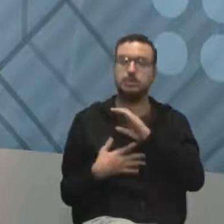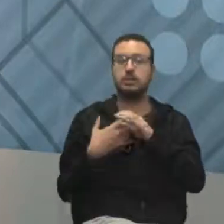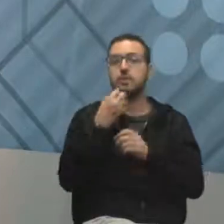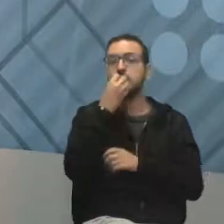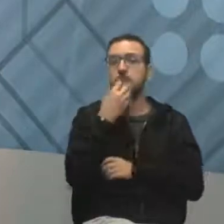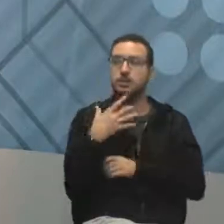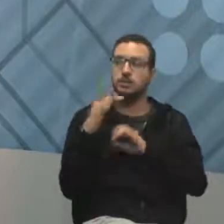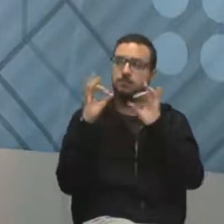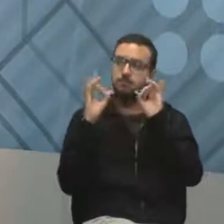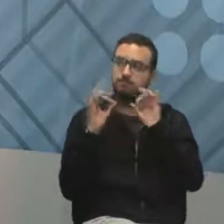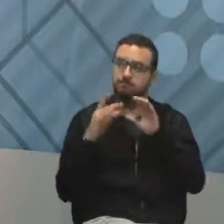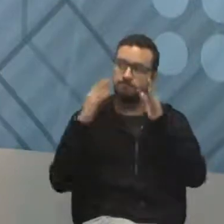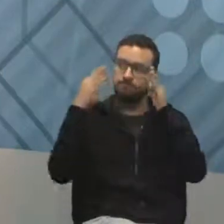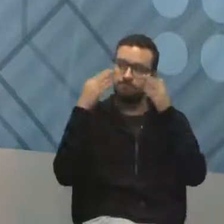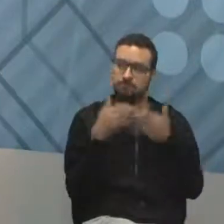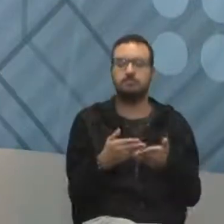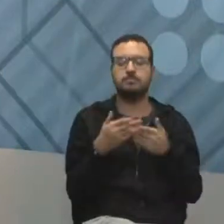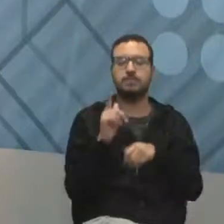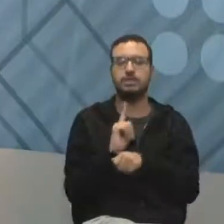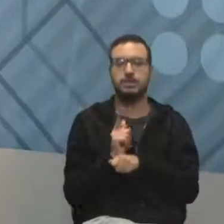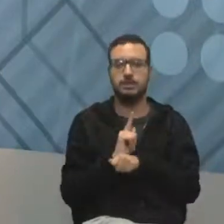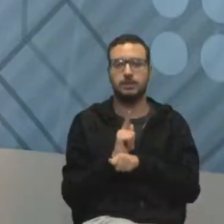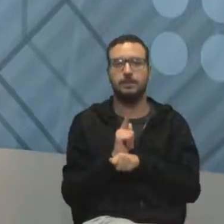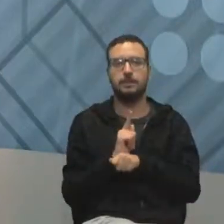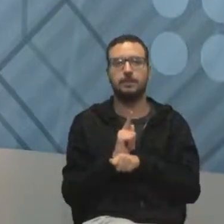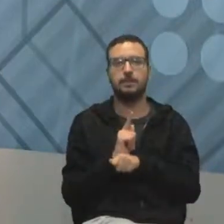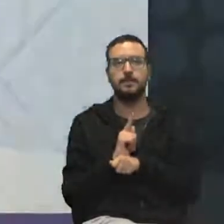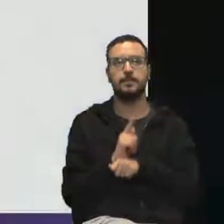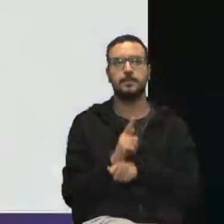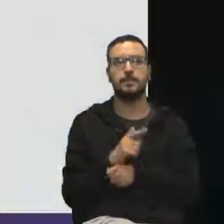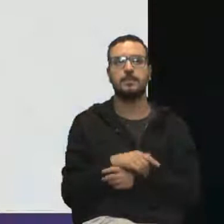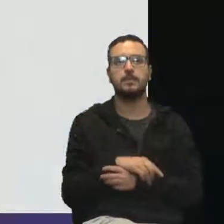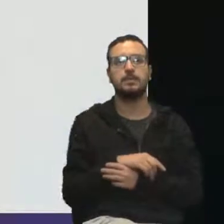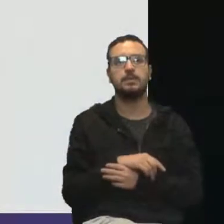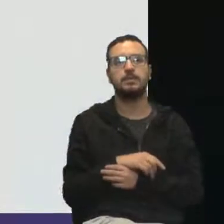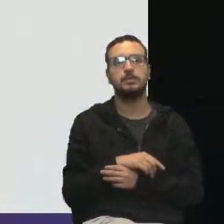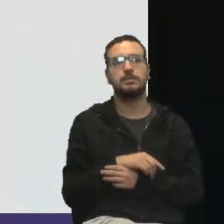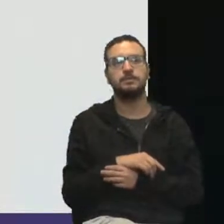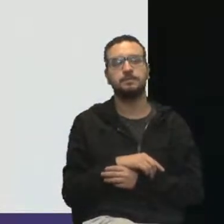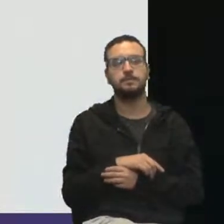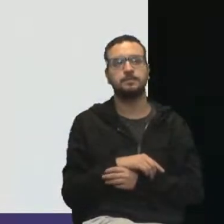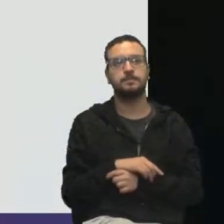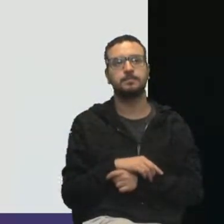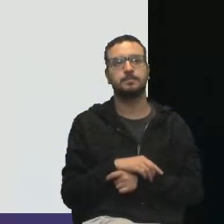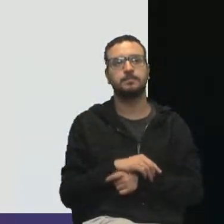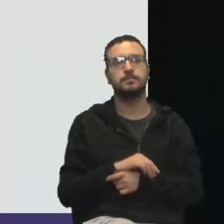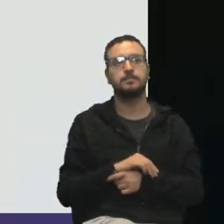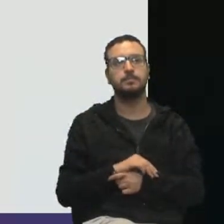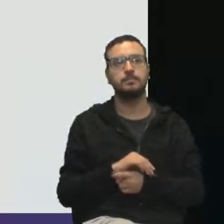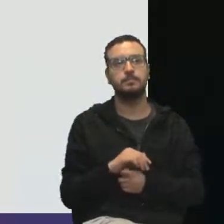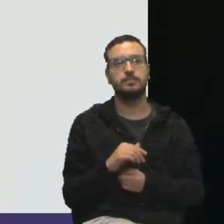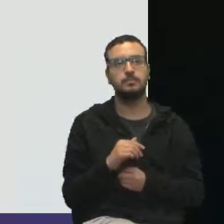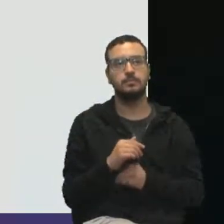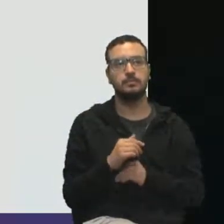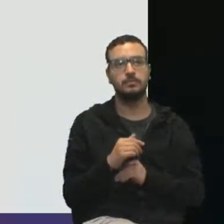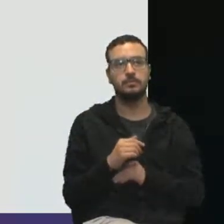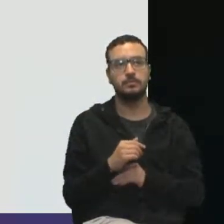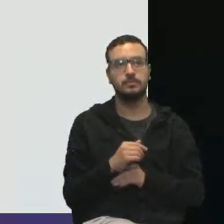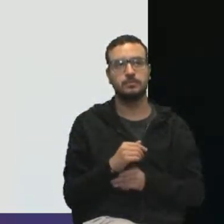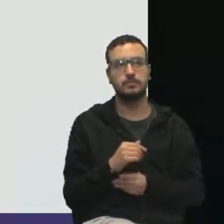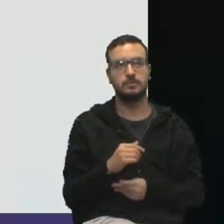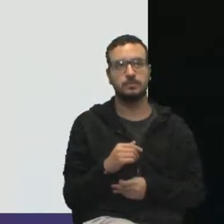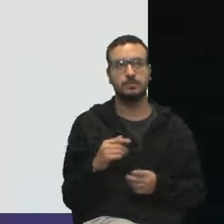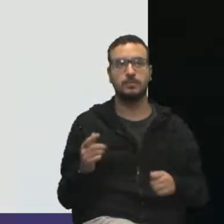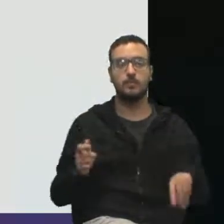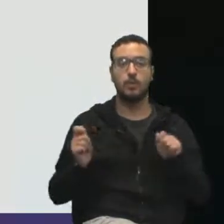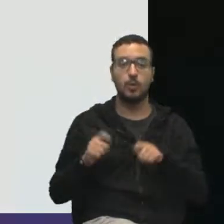específicas de gestores de projetos. Sabe quais são elas? Vamos dar uma olhadinha comigo. Vem cá, vou te mostrar. São as competências